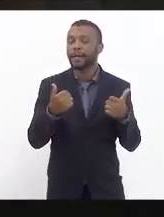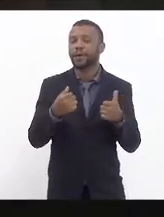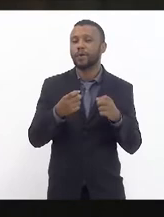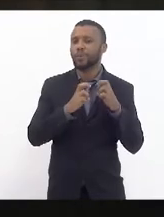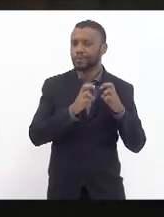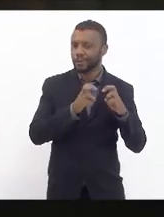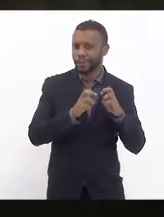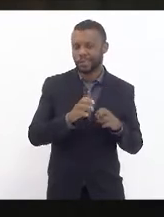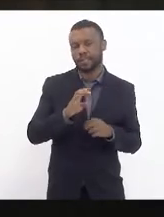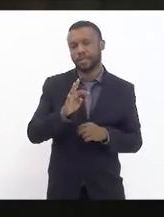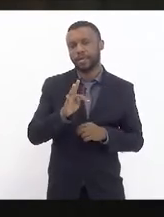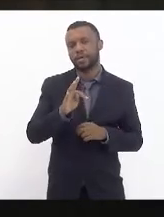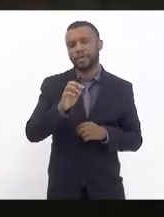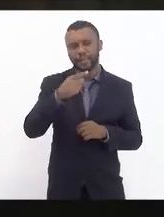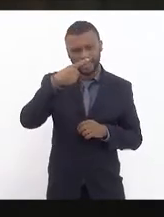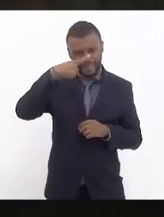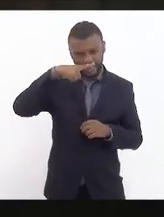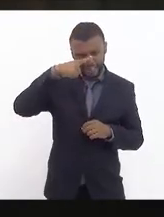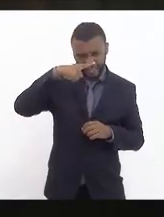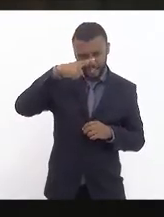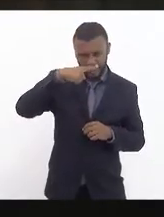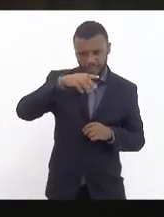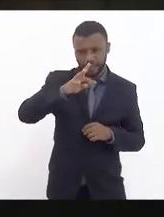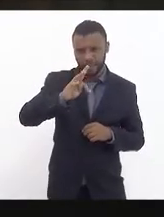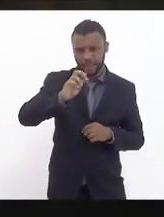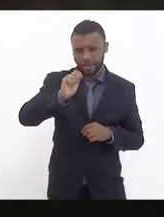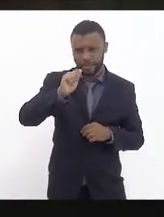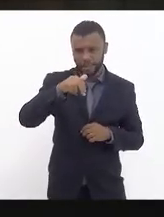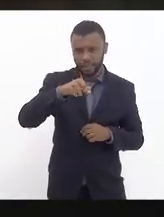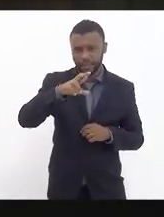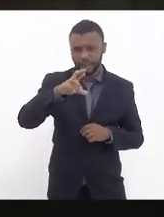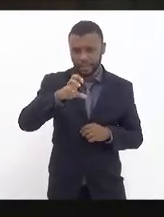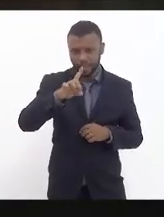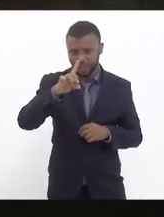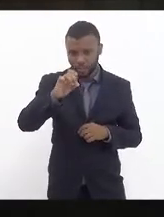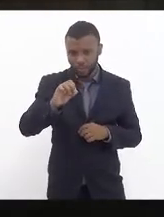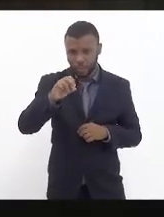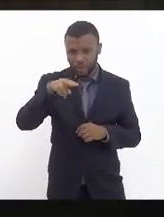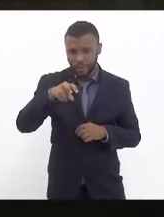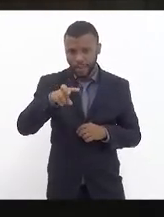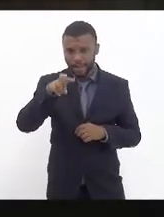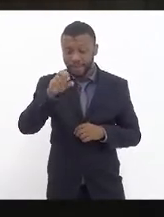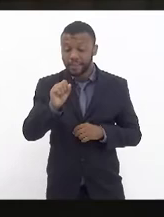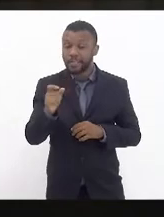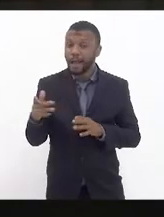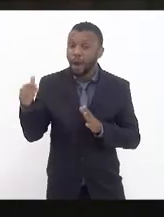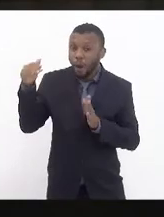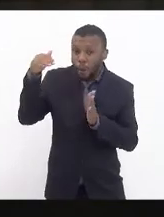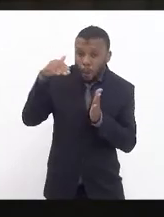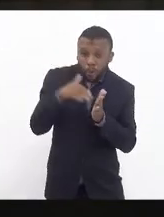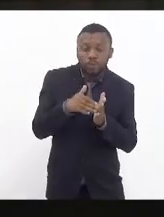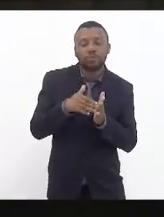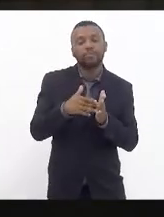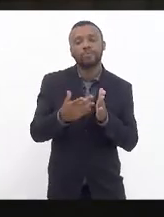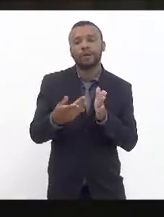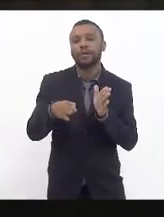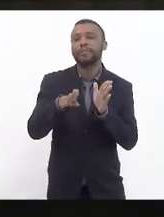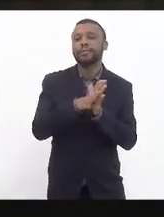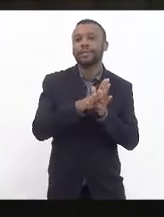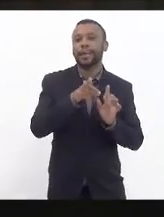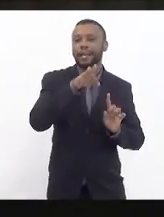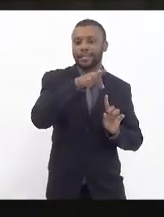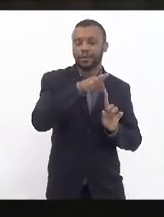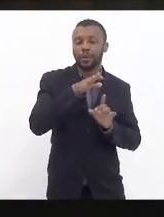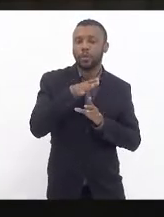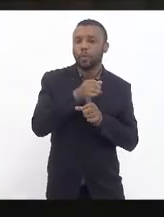que é na comunidade do Antares onde ela reside é uma estação depois de Santa Cruz sentida a central do Brasil são